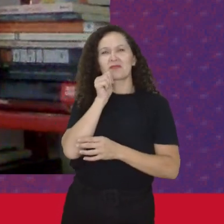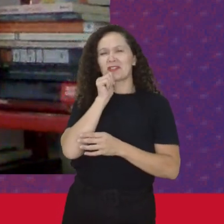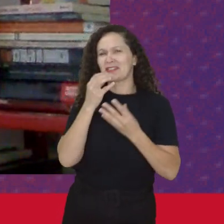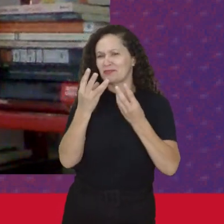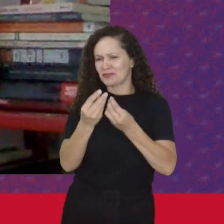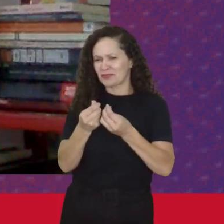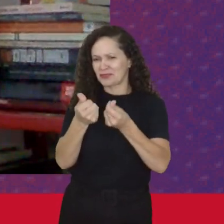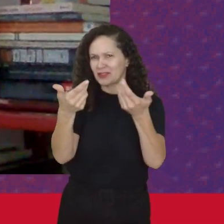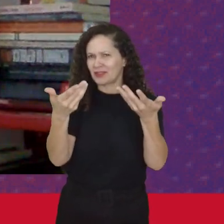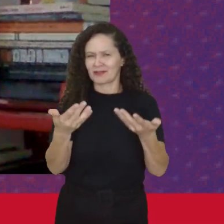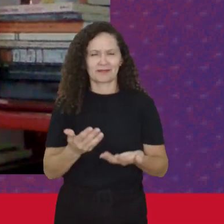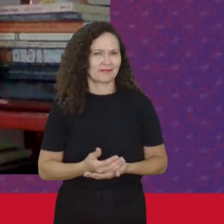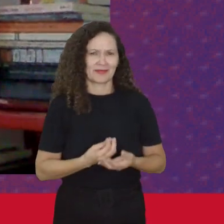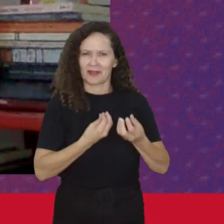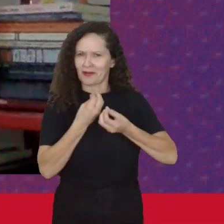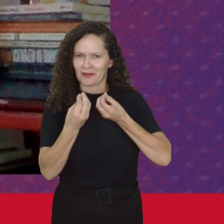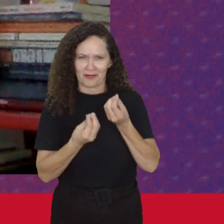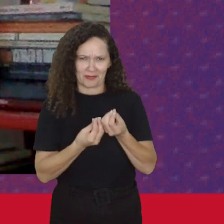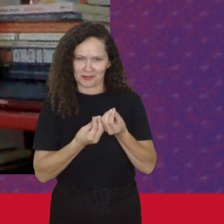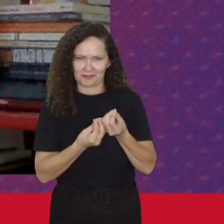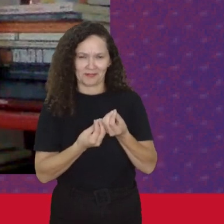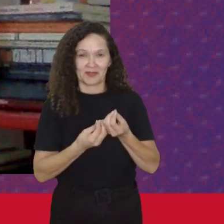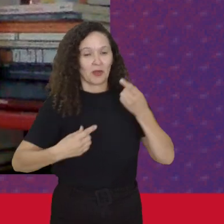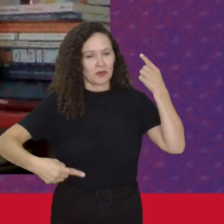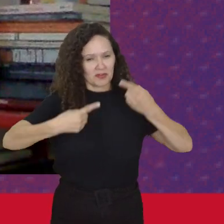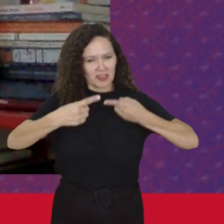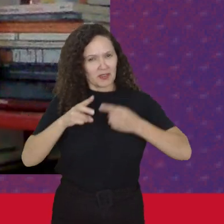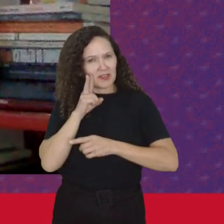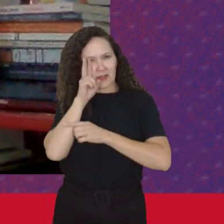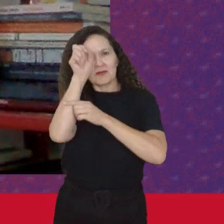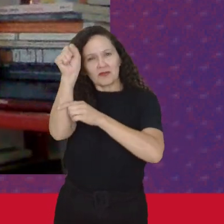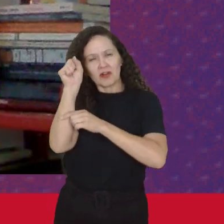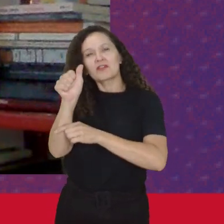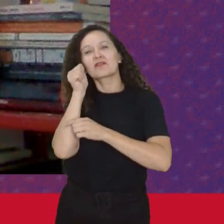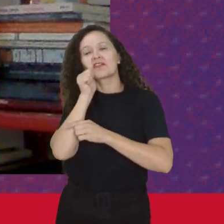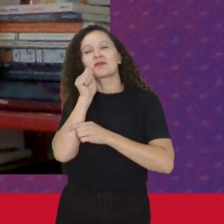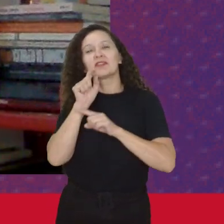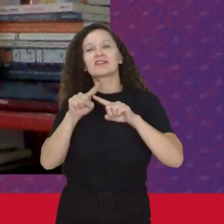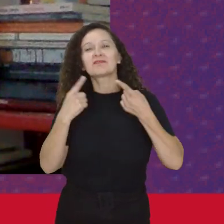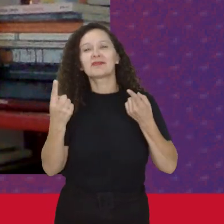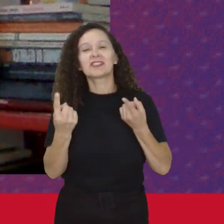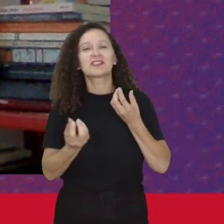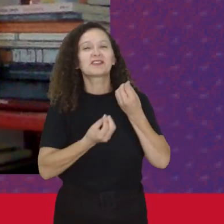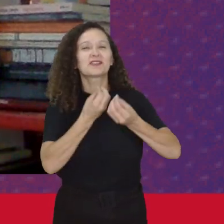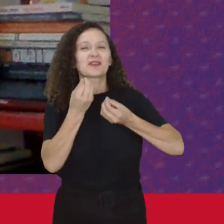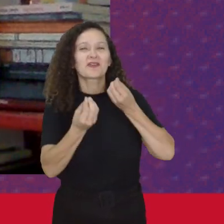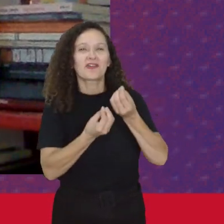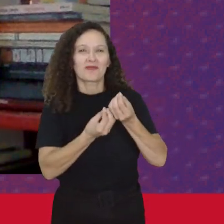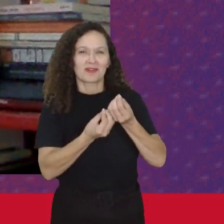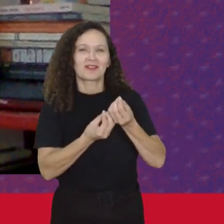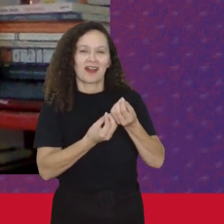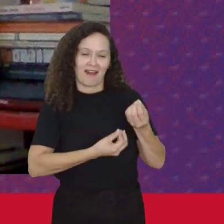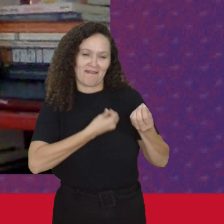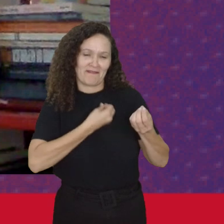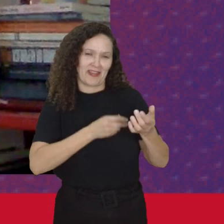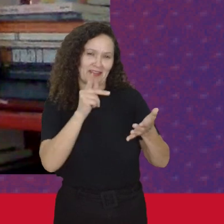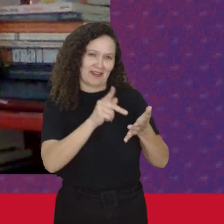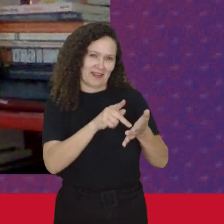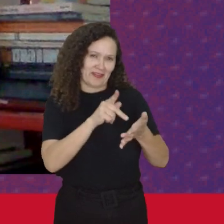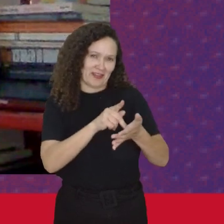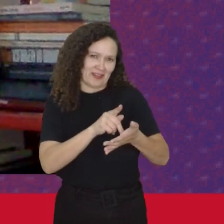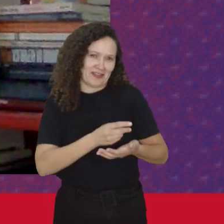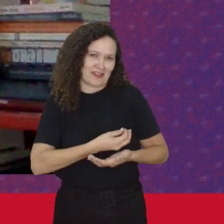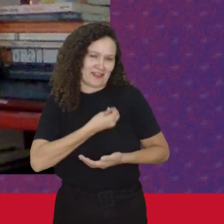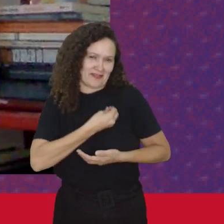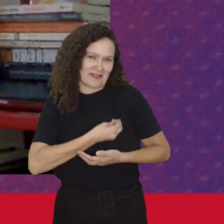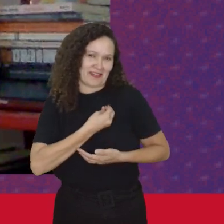Sendo os debates Políticos E sociais Na época E também Sobre a própria Situação concreta De vida Das mulheres E as formas